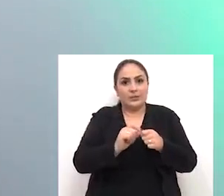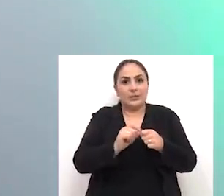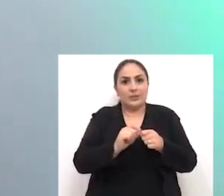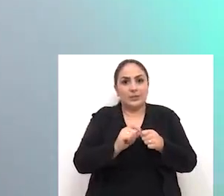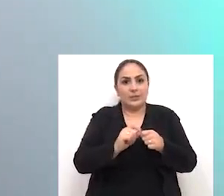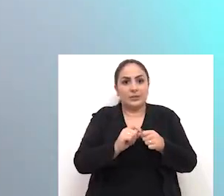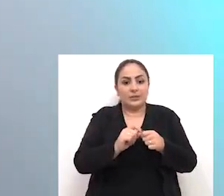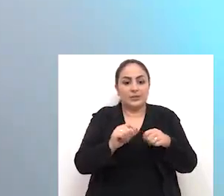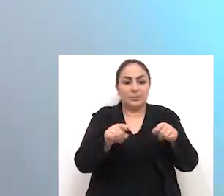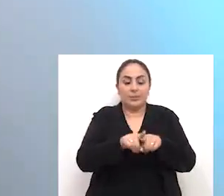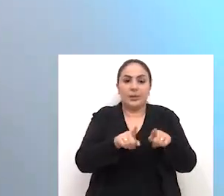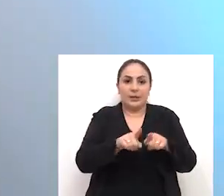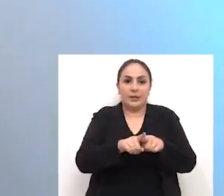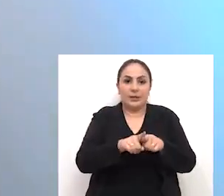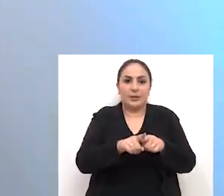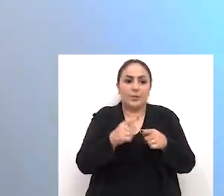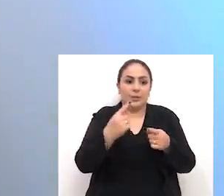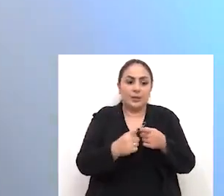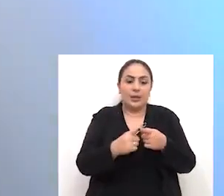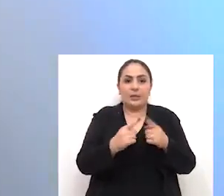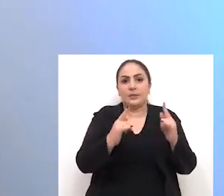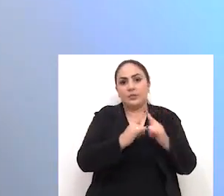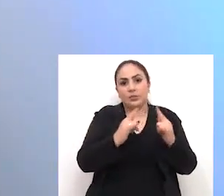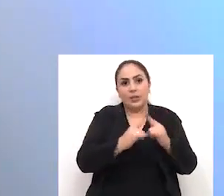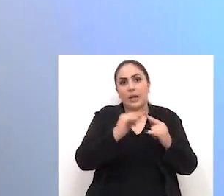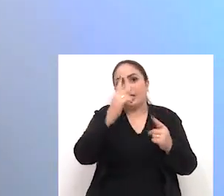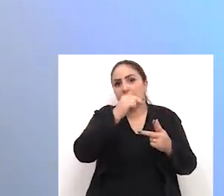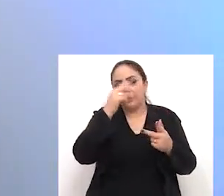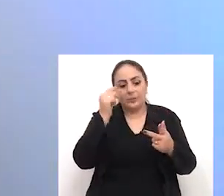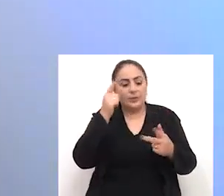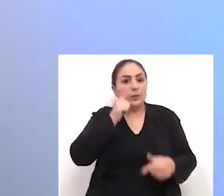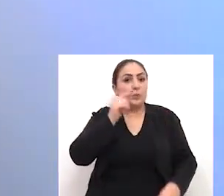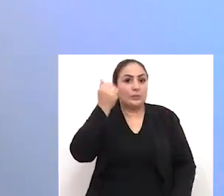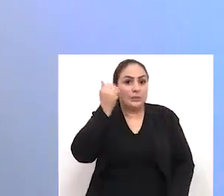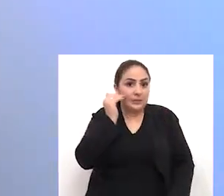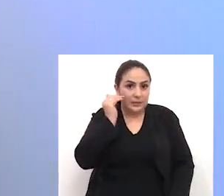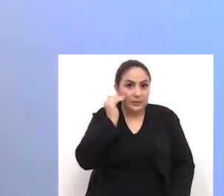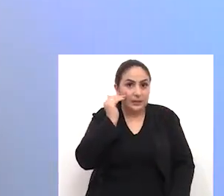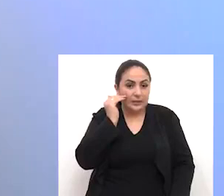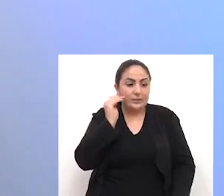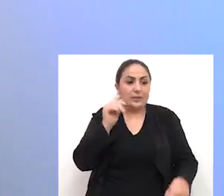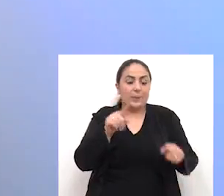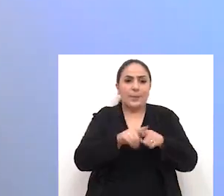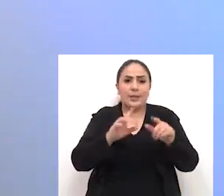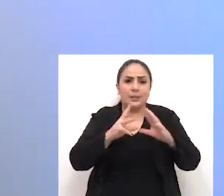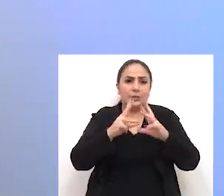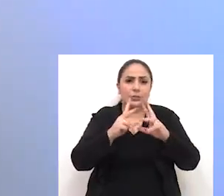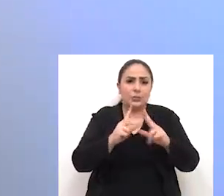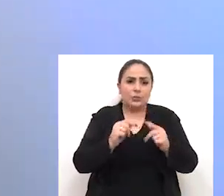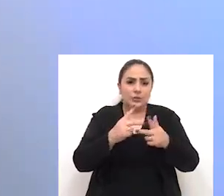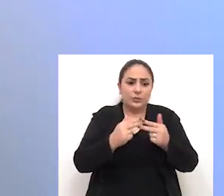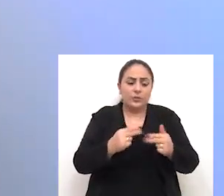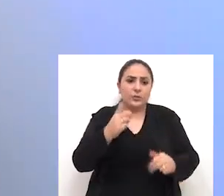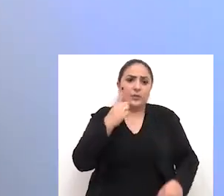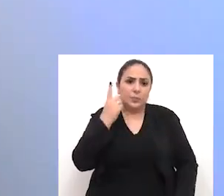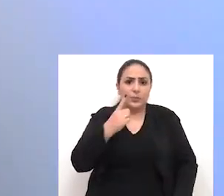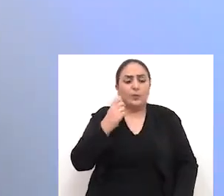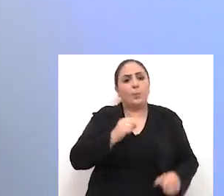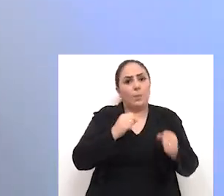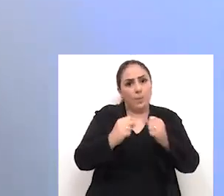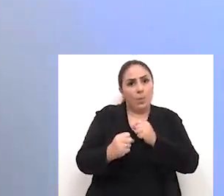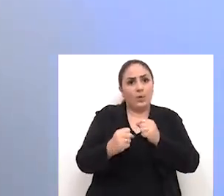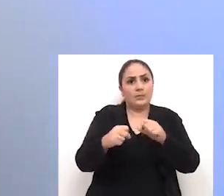no interior justamente para que as entidades e prefeitos entendam e, diante dos seus deputados, deputados também